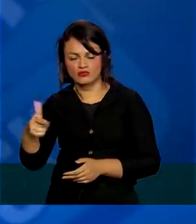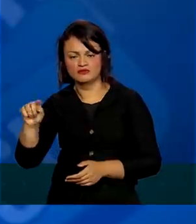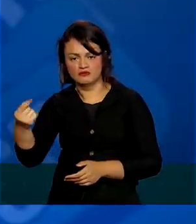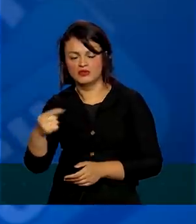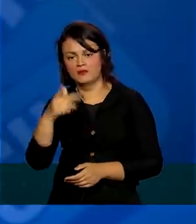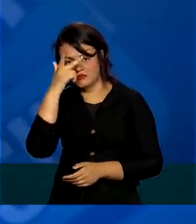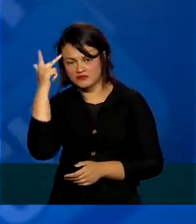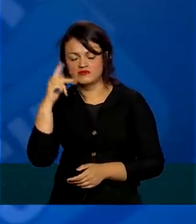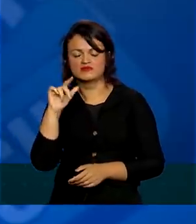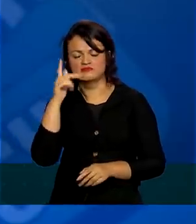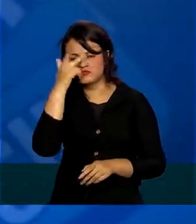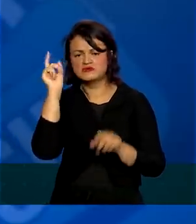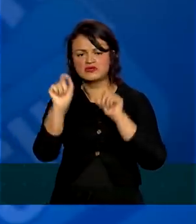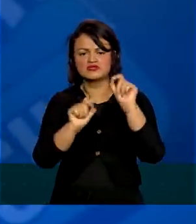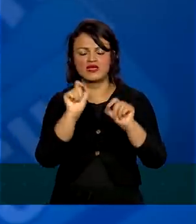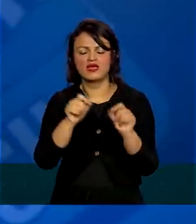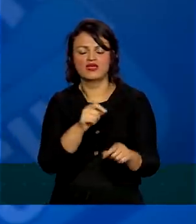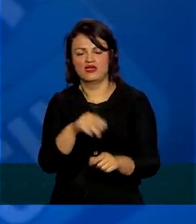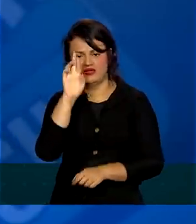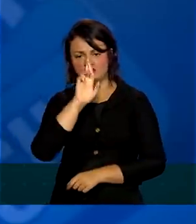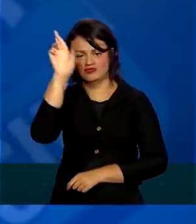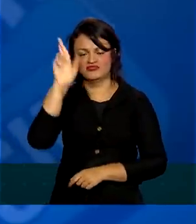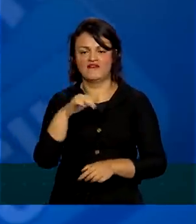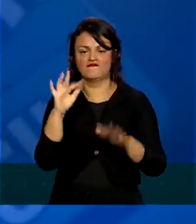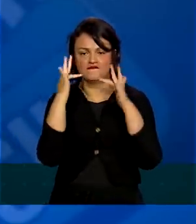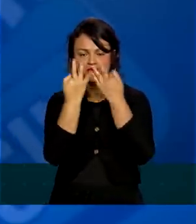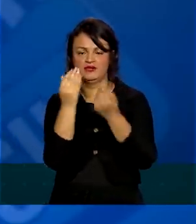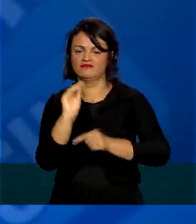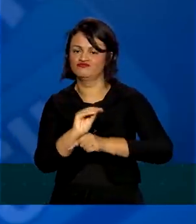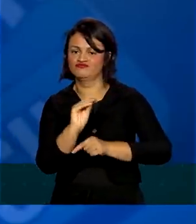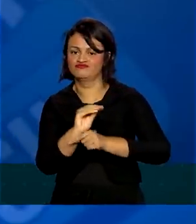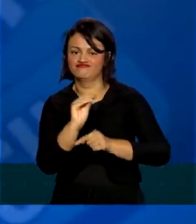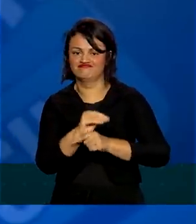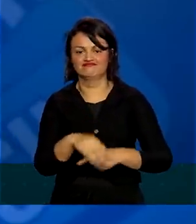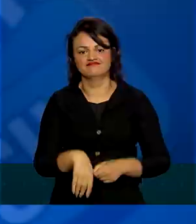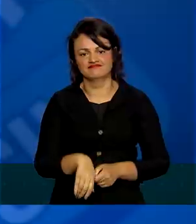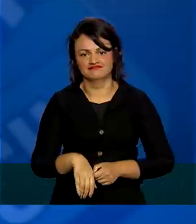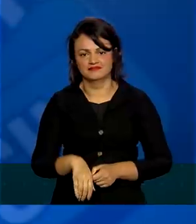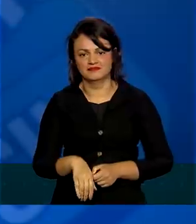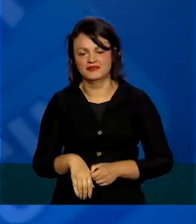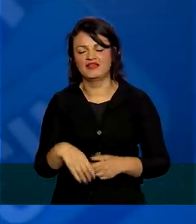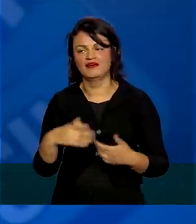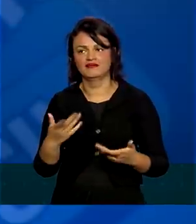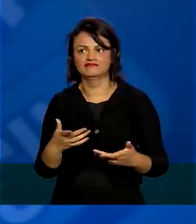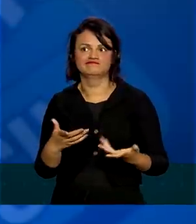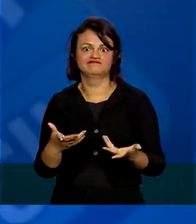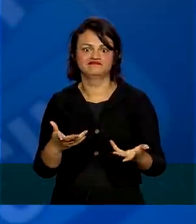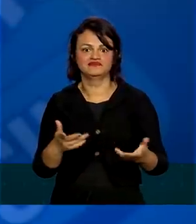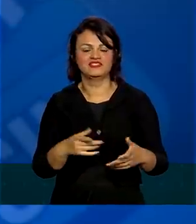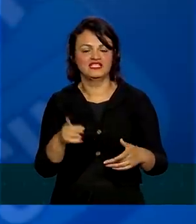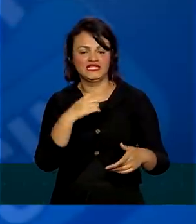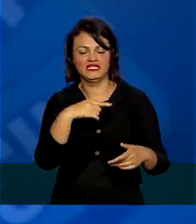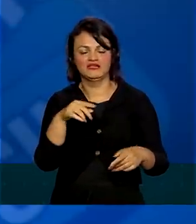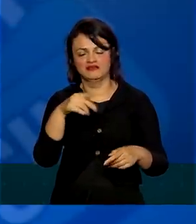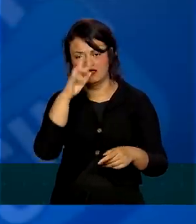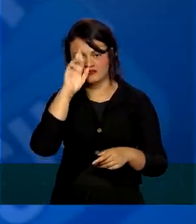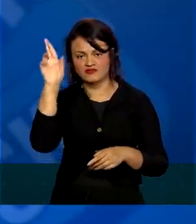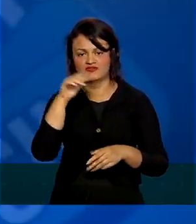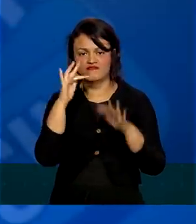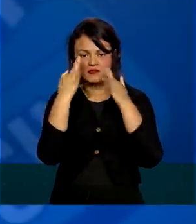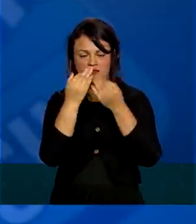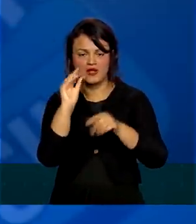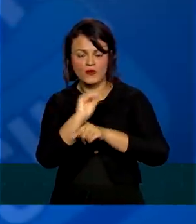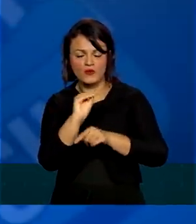Quem são esses? São chefes de famílias. São chefes de família que não tem nenhuma outra